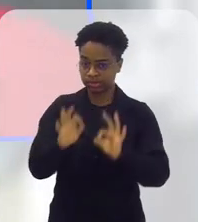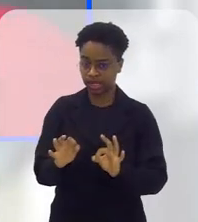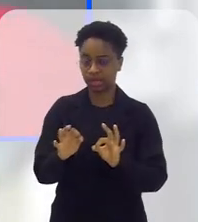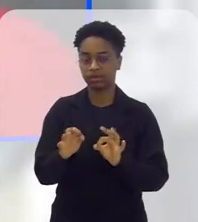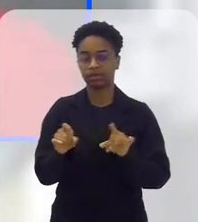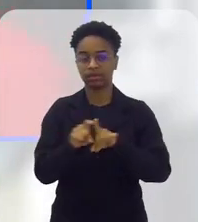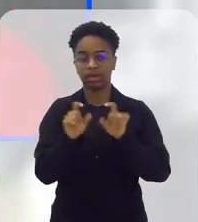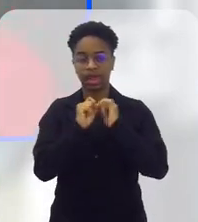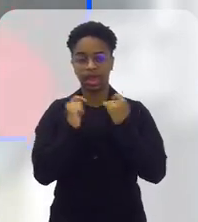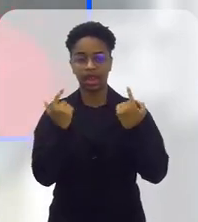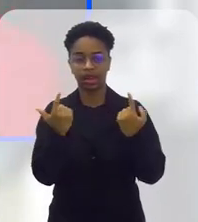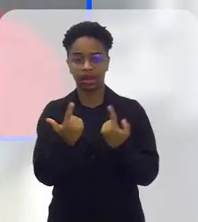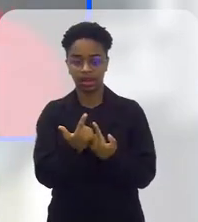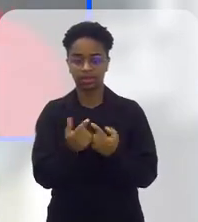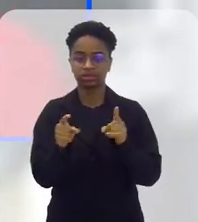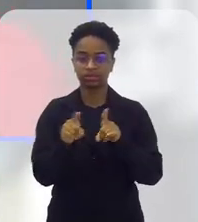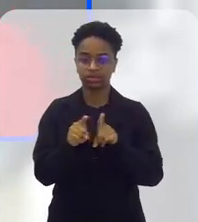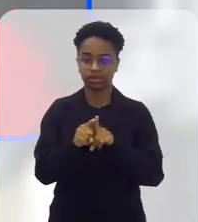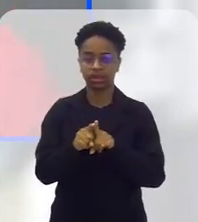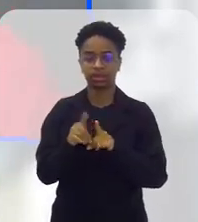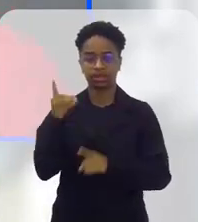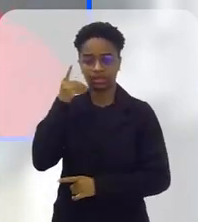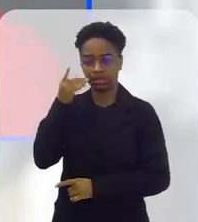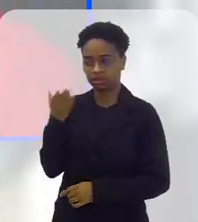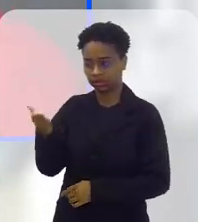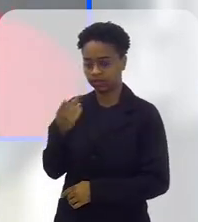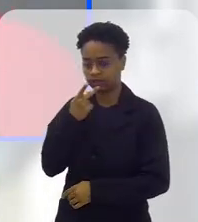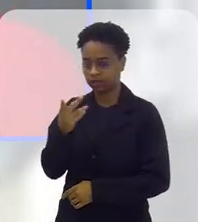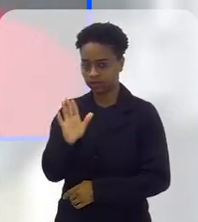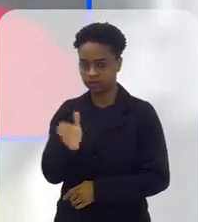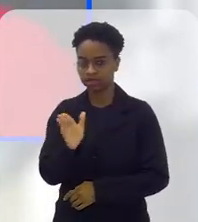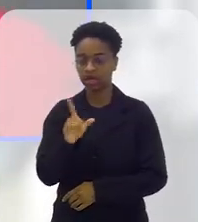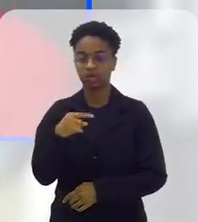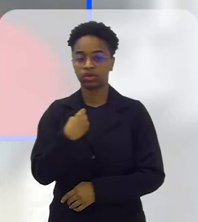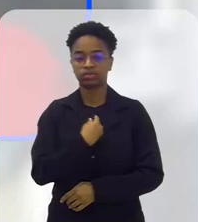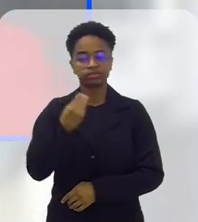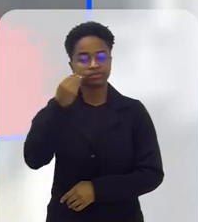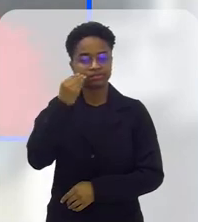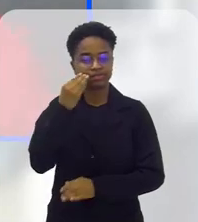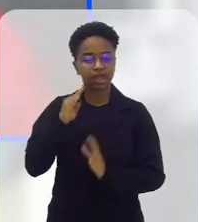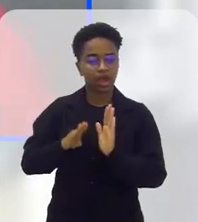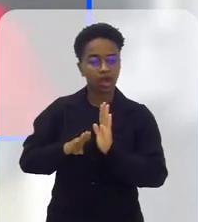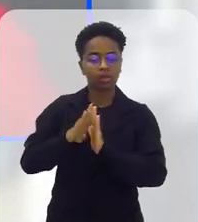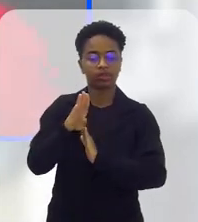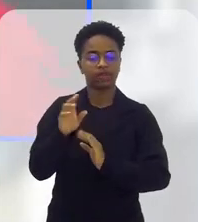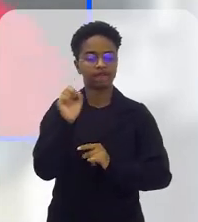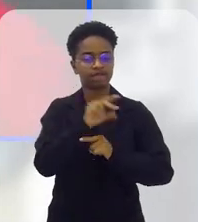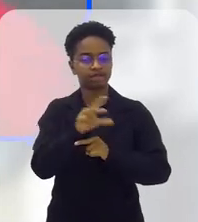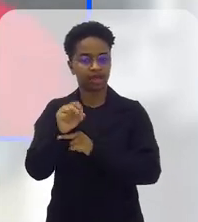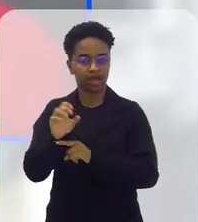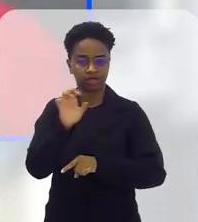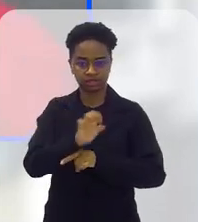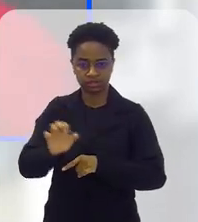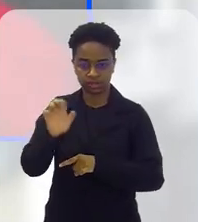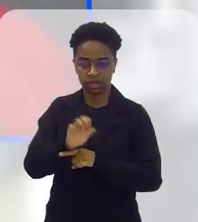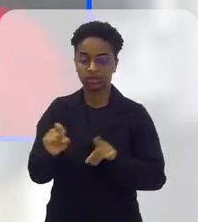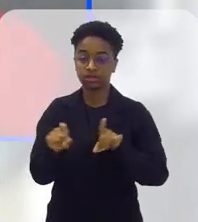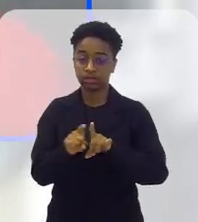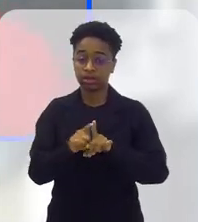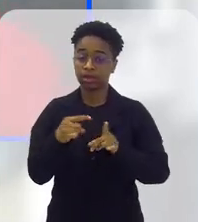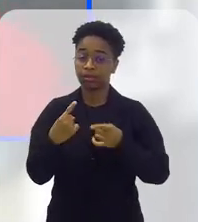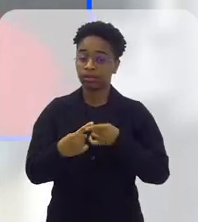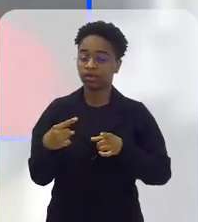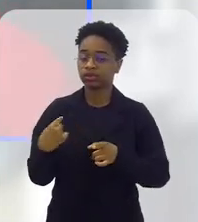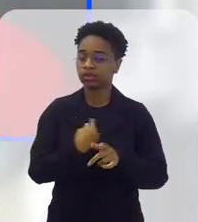acredito que sim. A Alerj também, assim como bem o deputado aqui falou, queremos aumentar cada vez mais essas vagas de estágio,